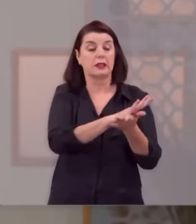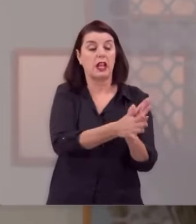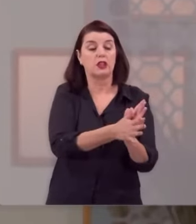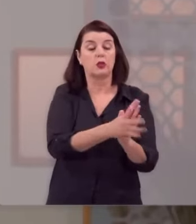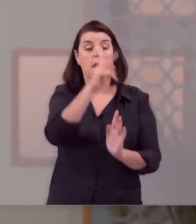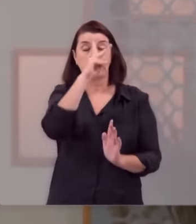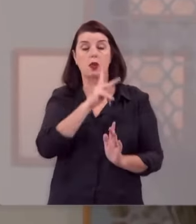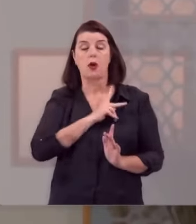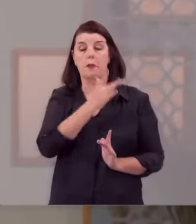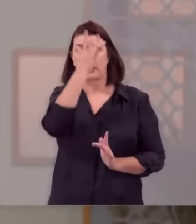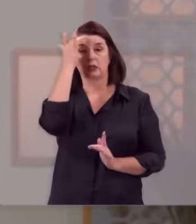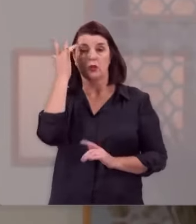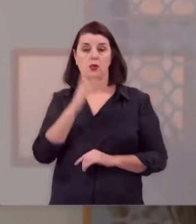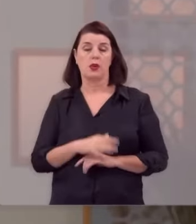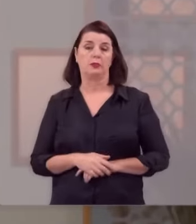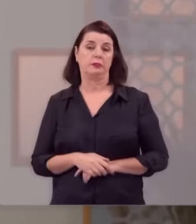própria pessoa.